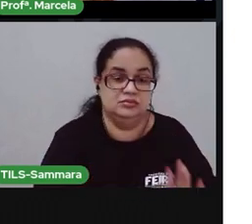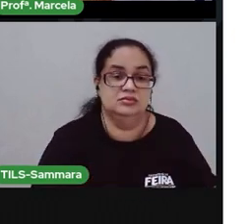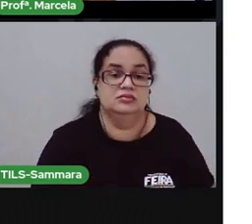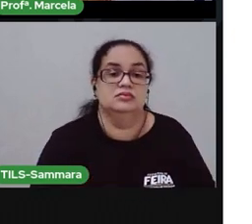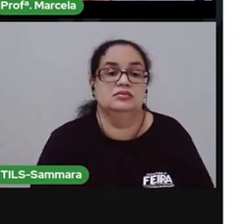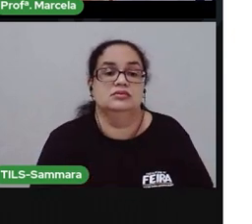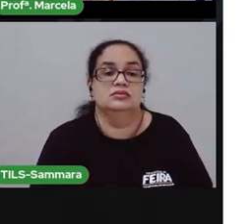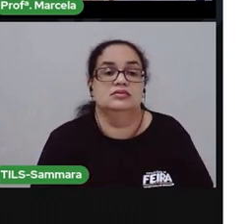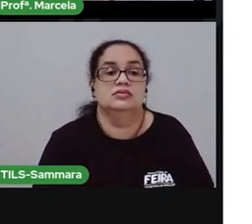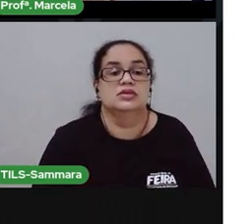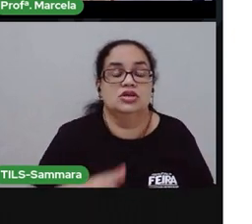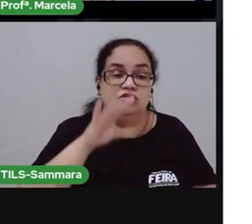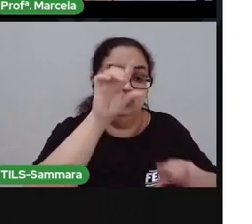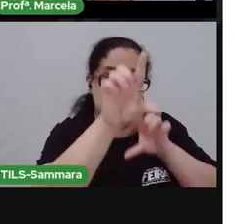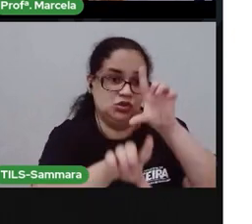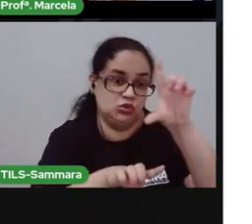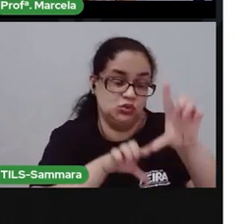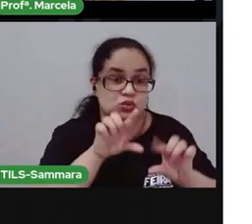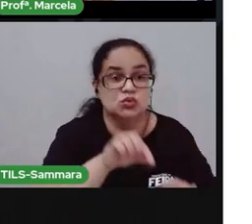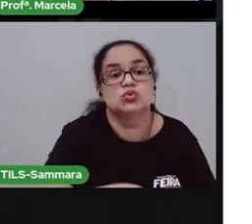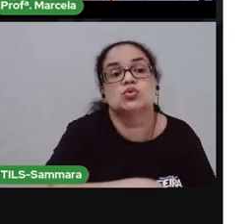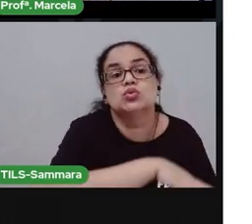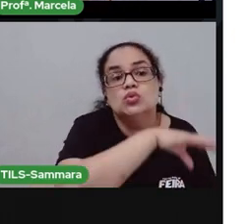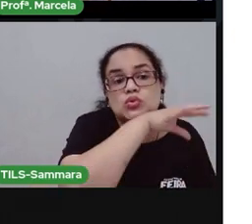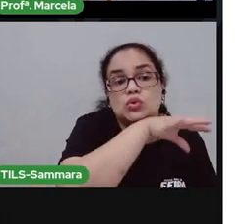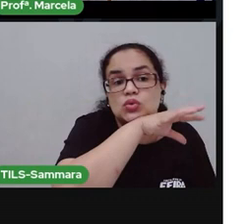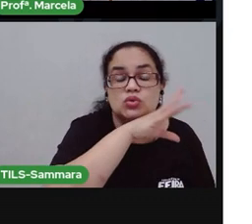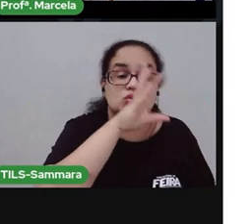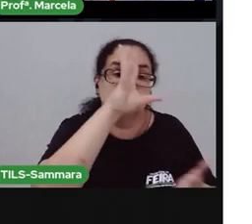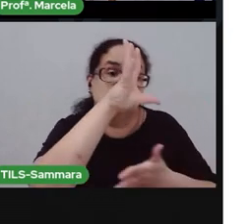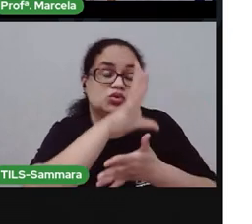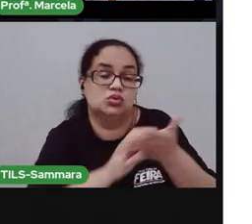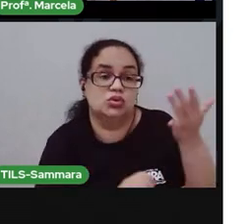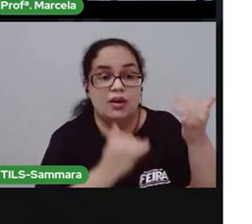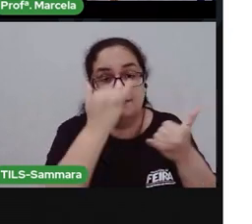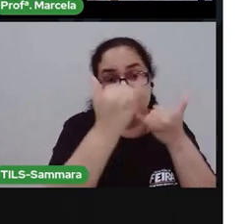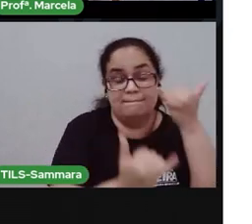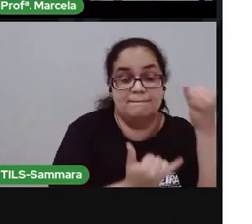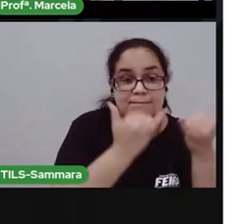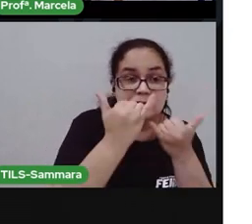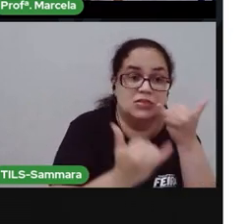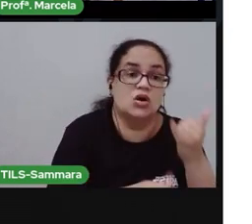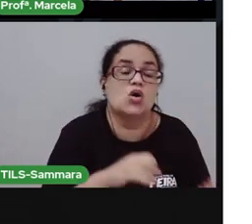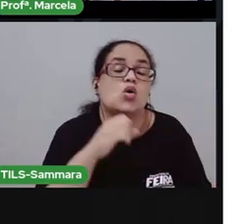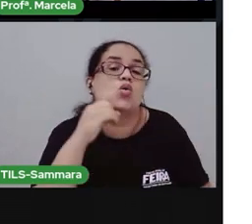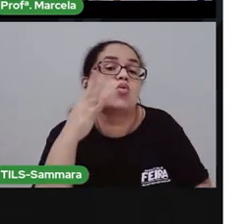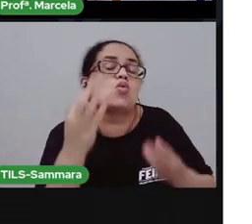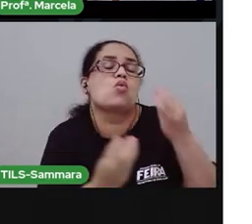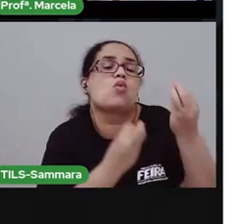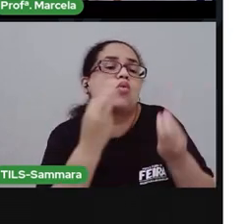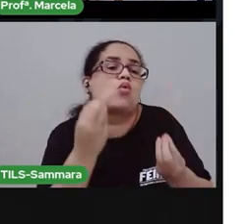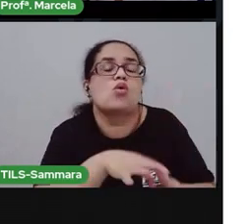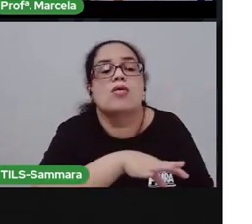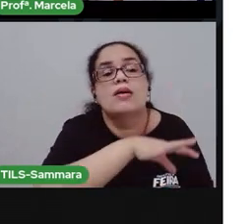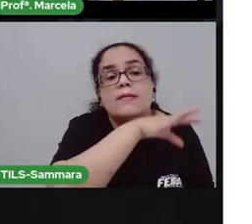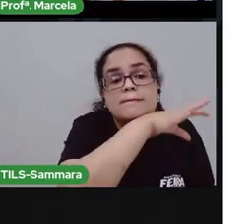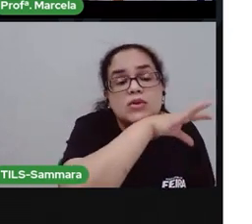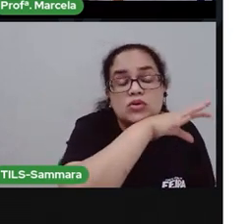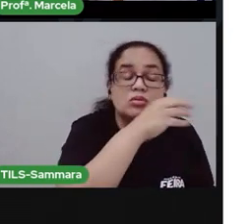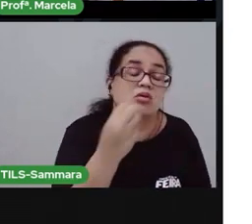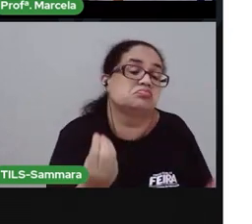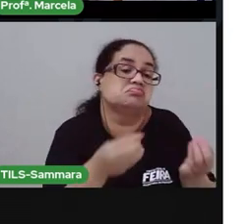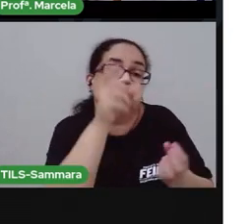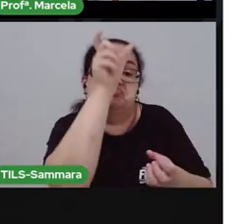Vai escolher um animal. Vai fazer só gestos para dizer como é que esse animal é.